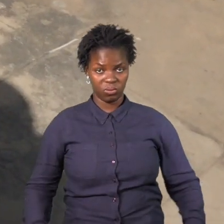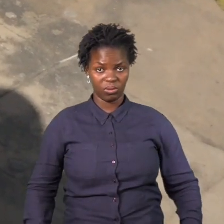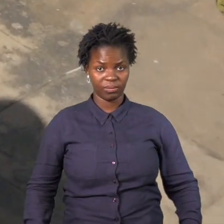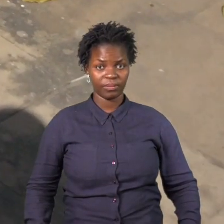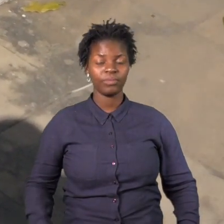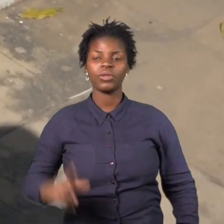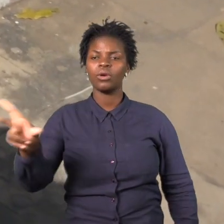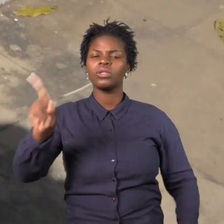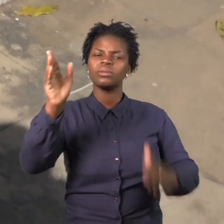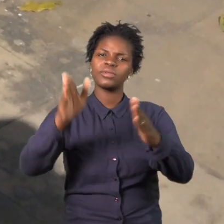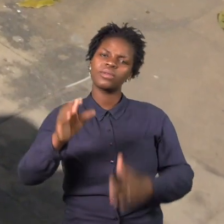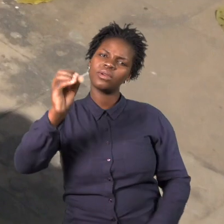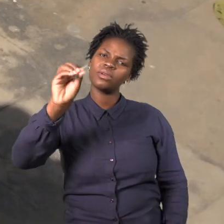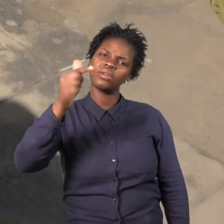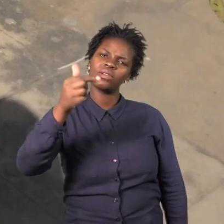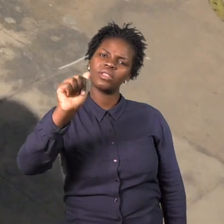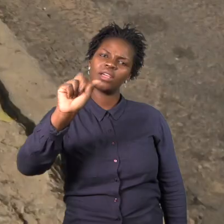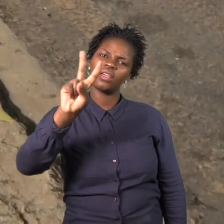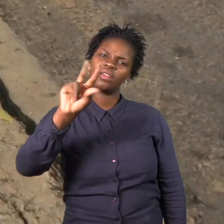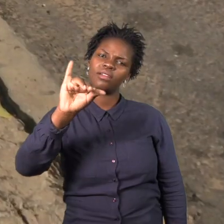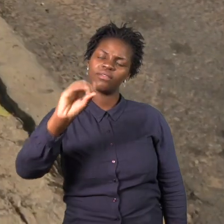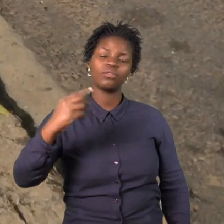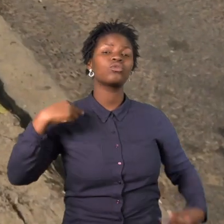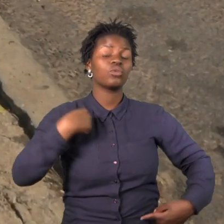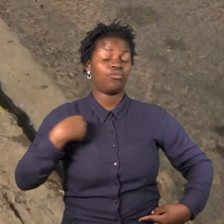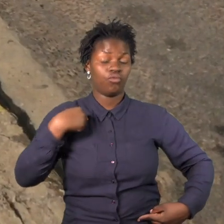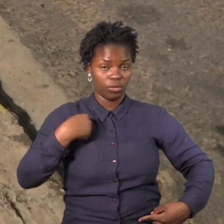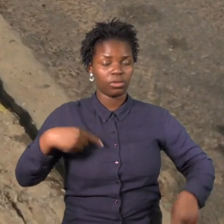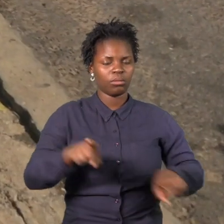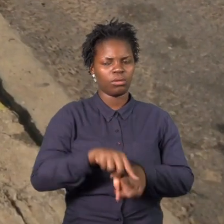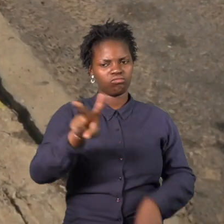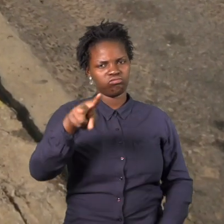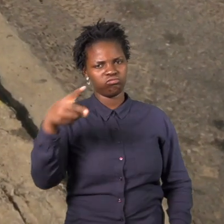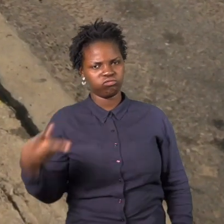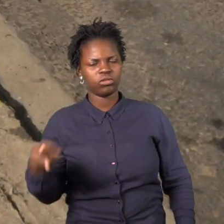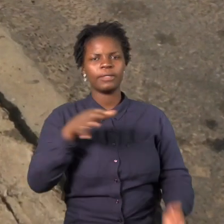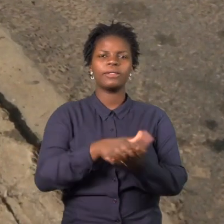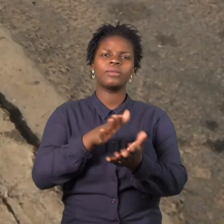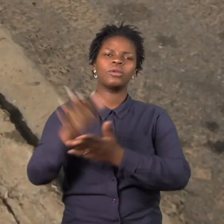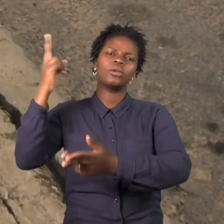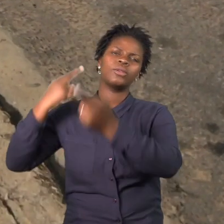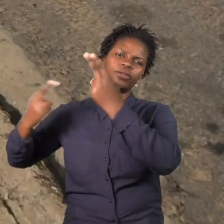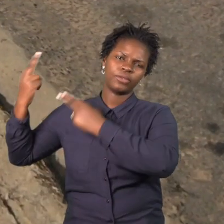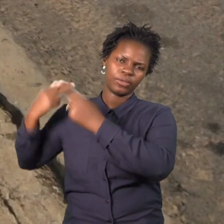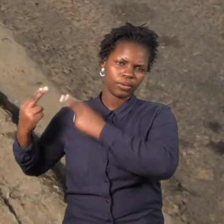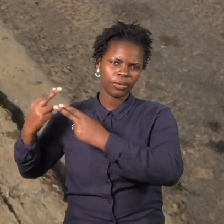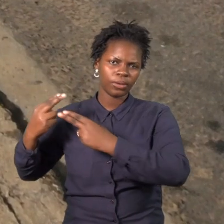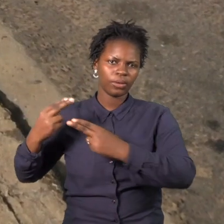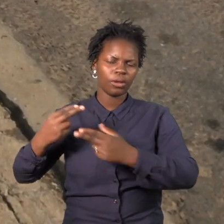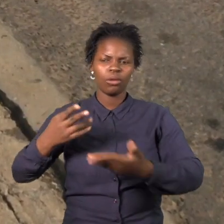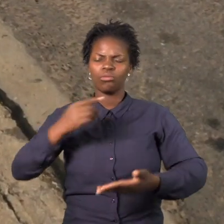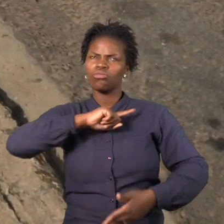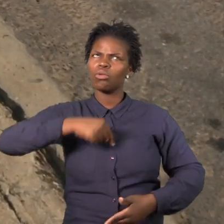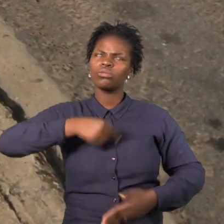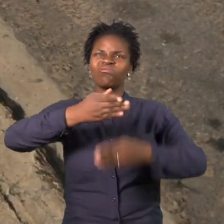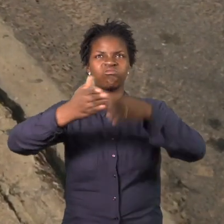acidente e relata sua história. De repente um andame, aquela madeira, escorregou em cima do